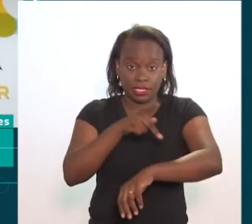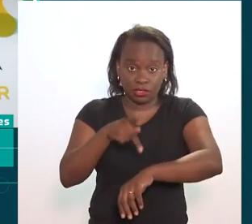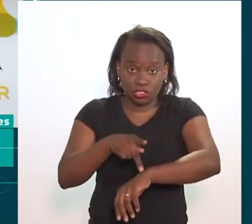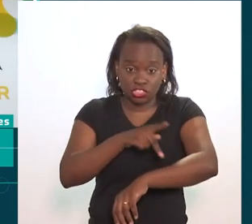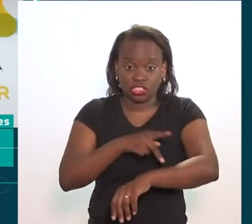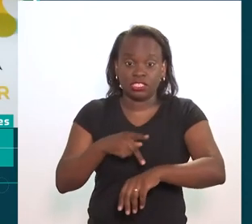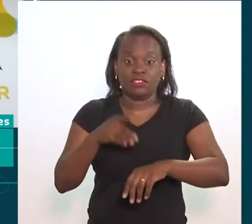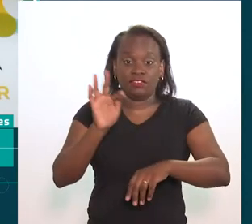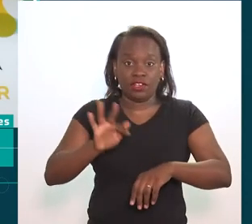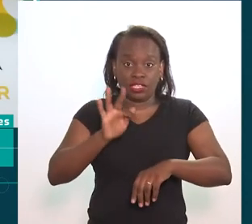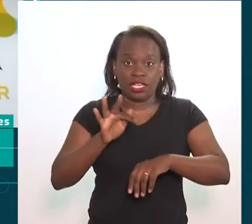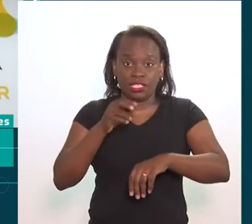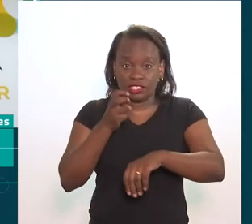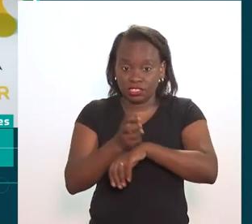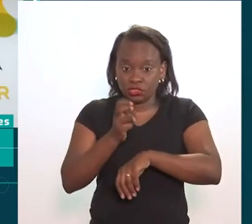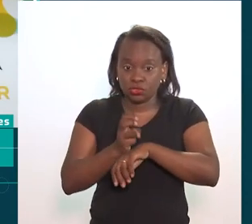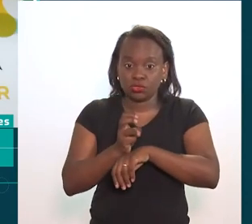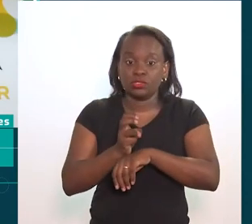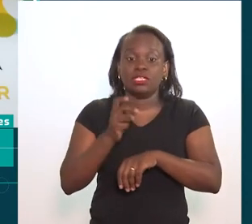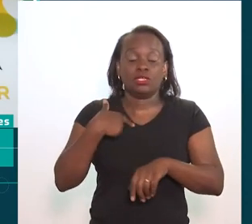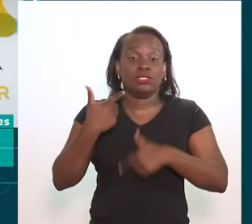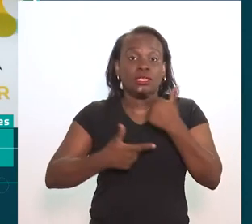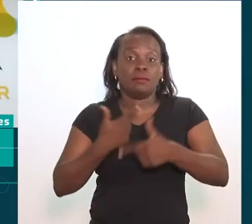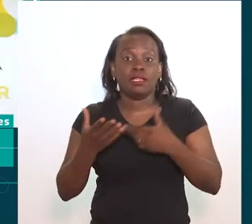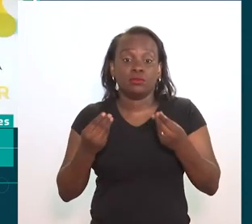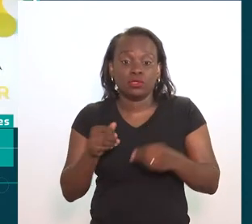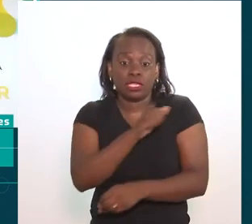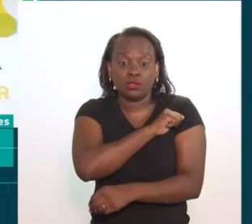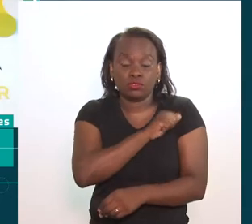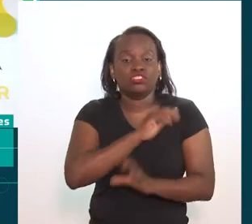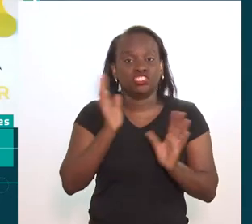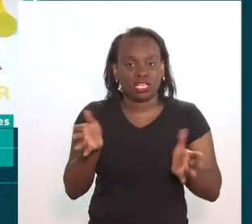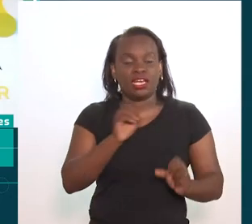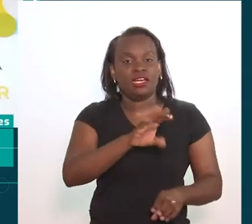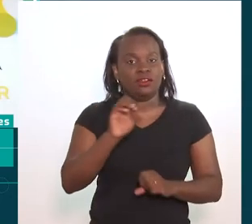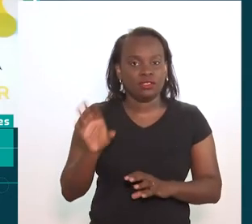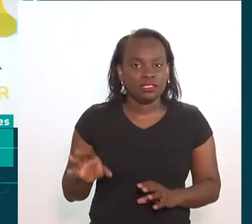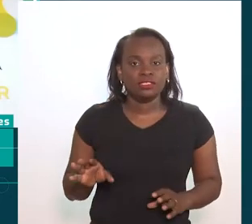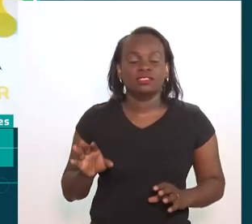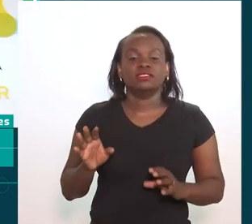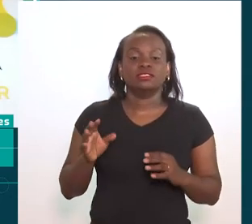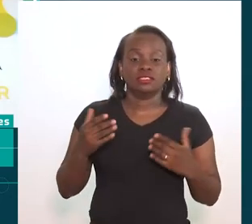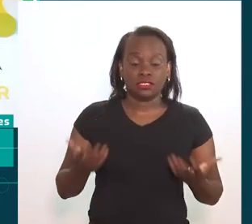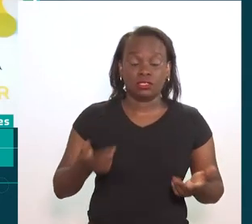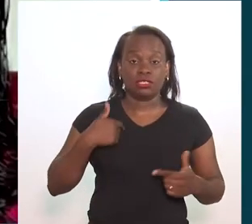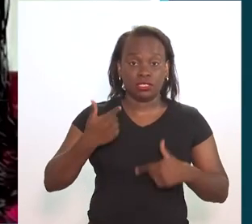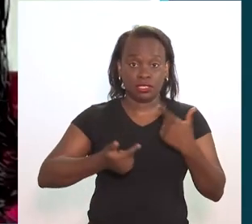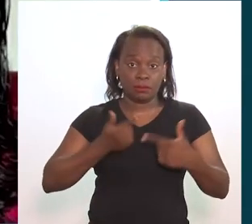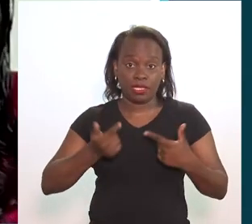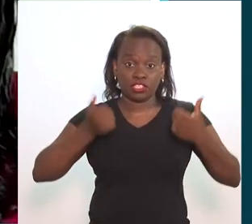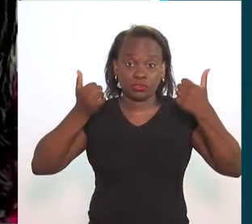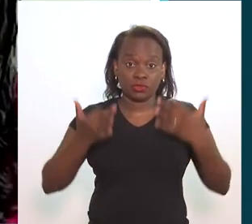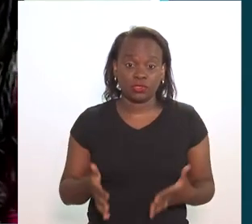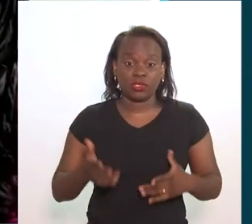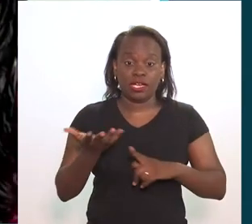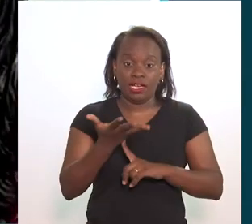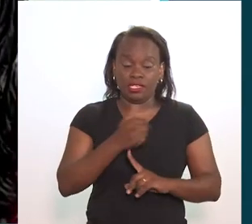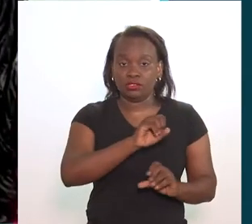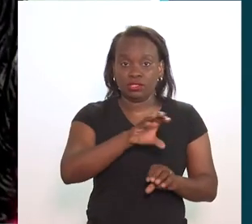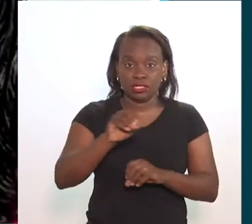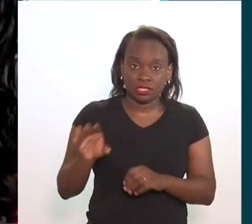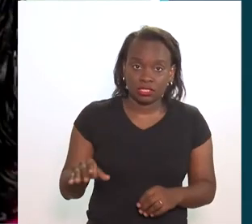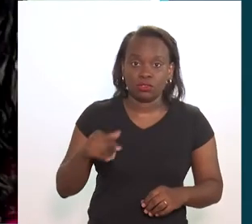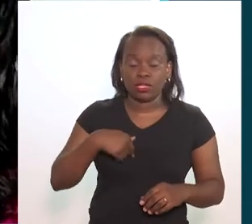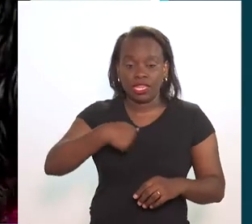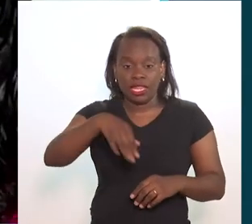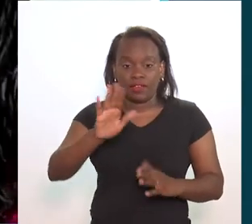que ela está dizendo a questão da literatura, eu estou no quinto período de pedagogia, e um trabalho que eu fazia muito com